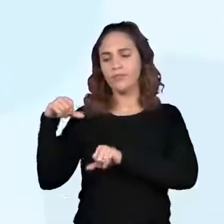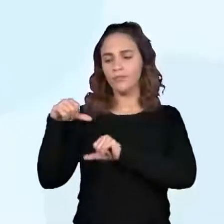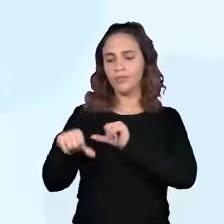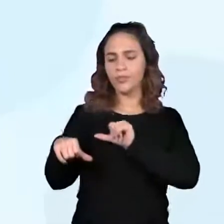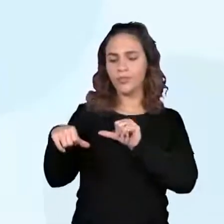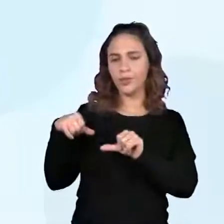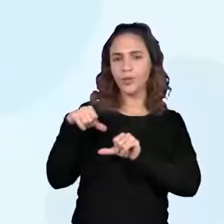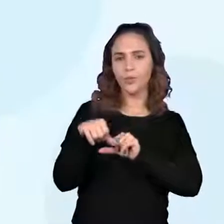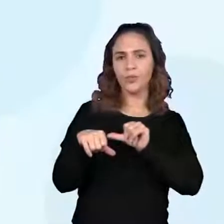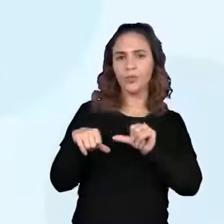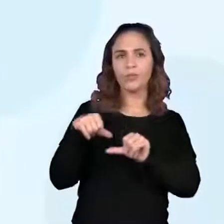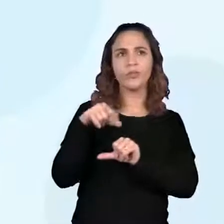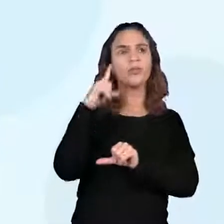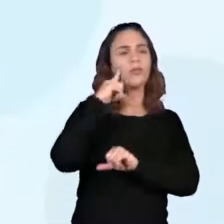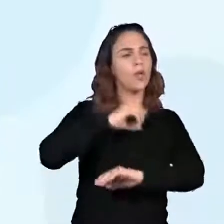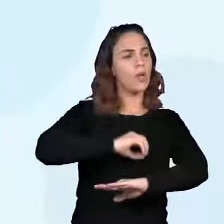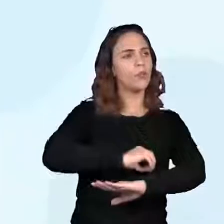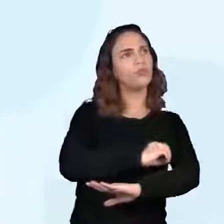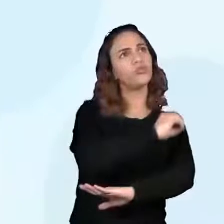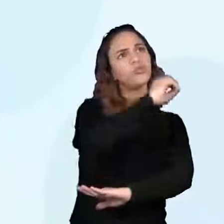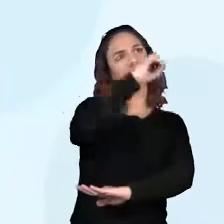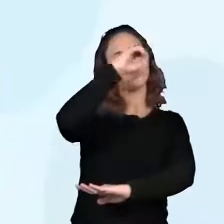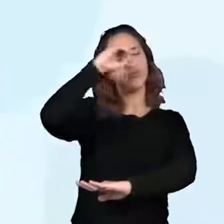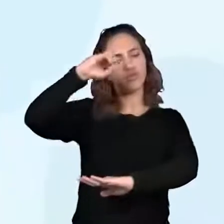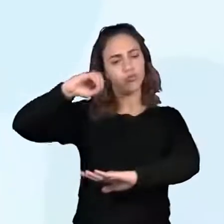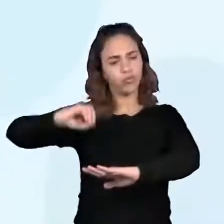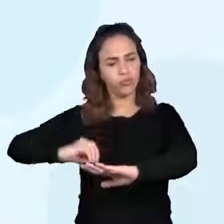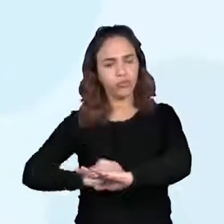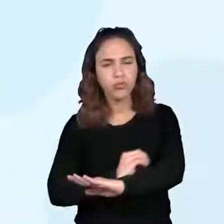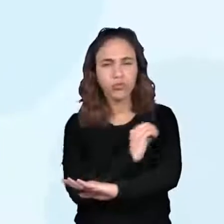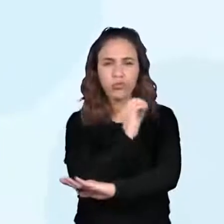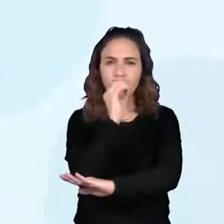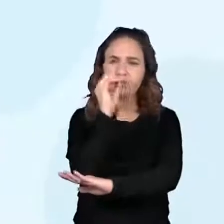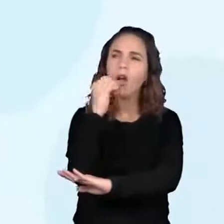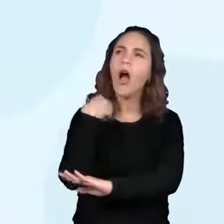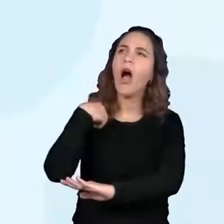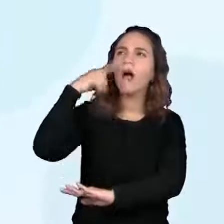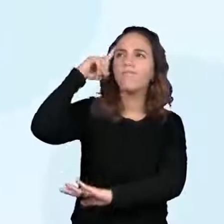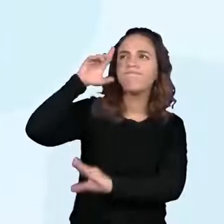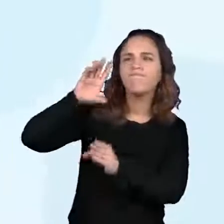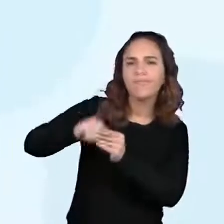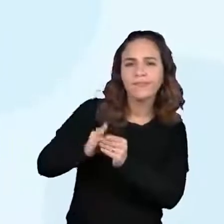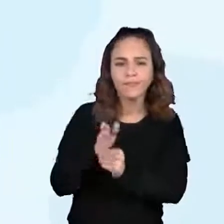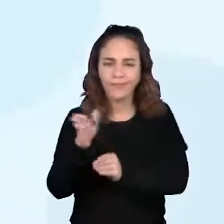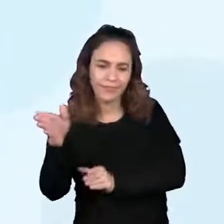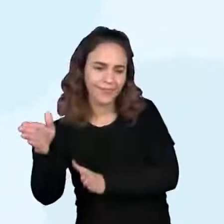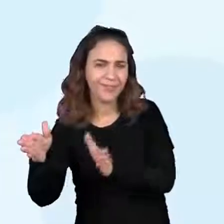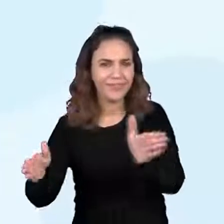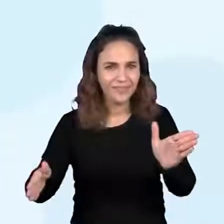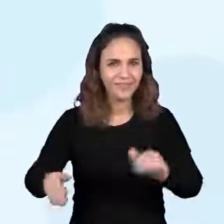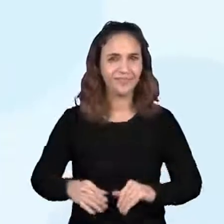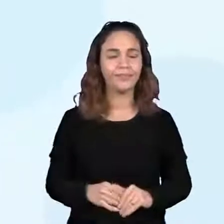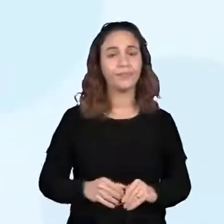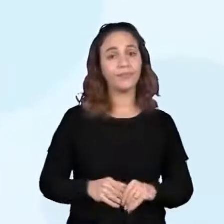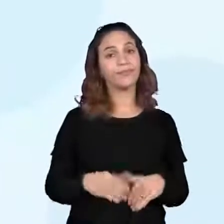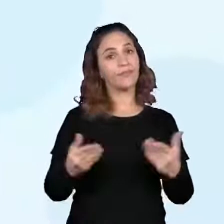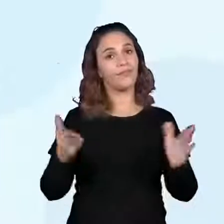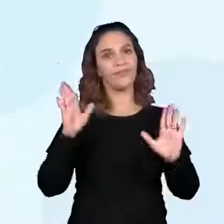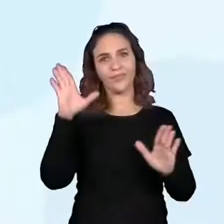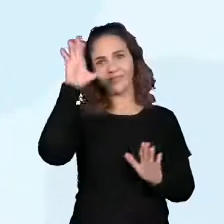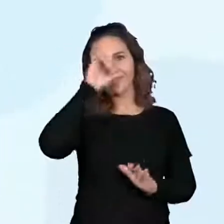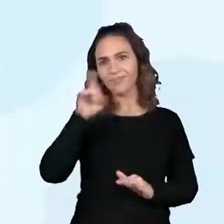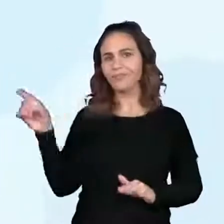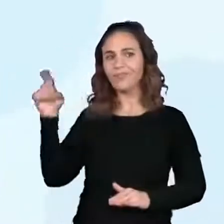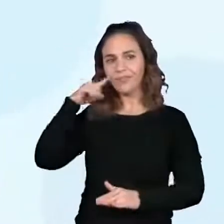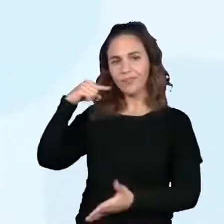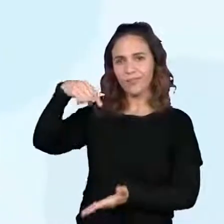passar do tempo para identificar direções. Então, a gente já aprendeu sobre o guinomon,